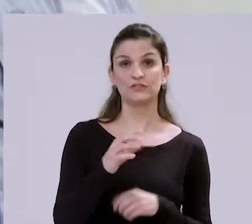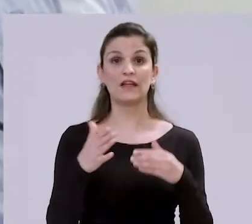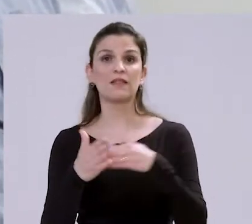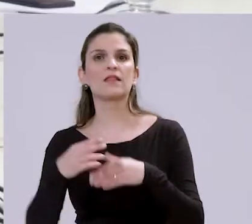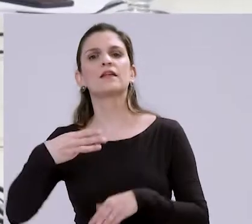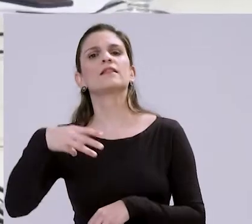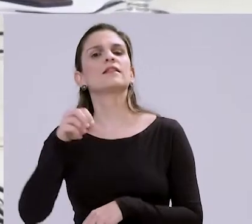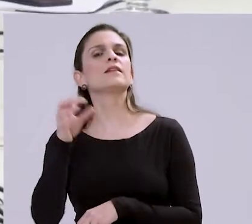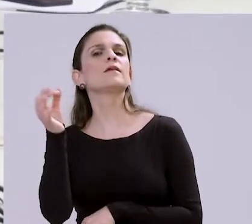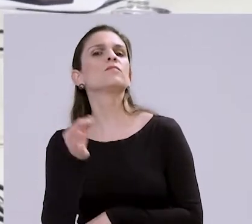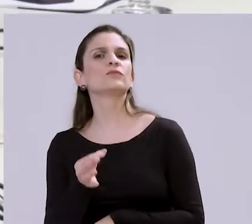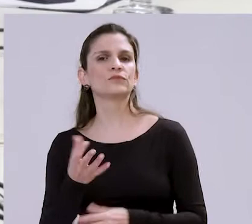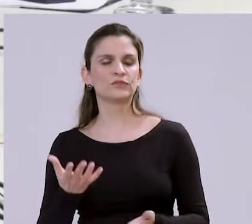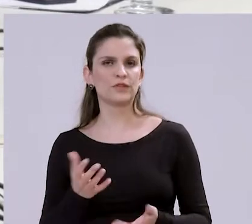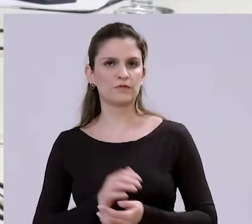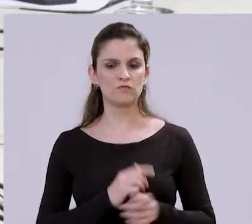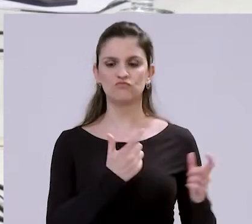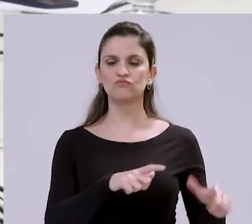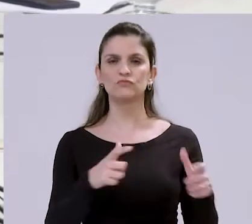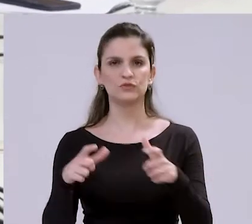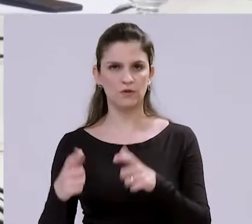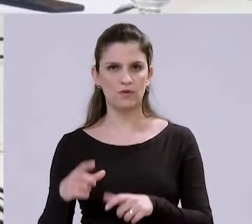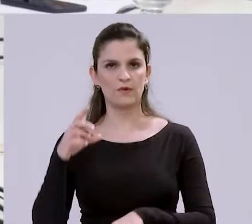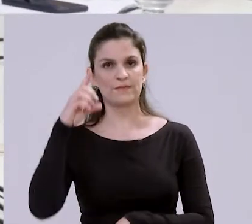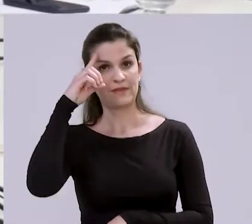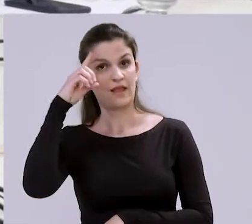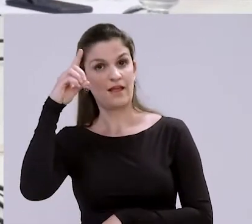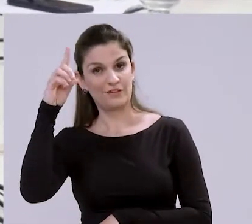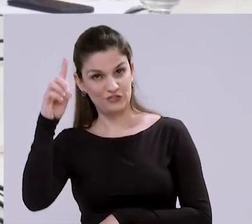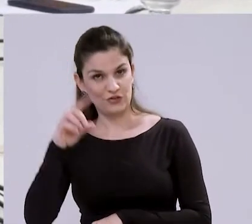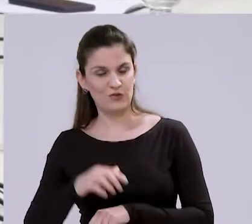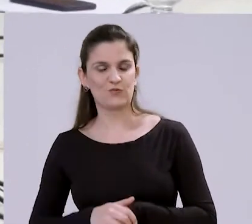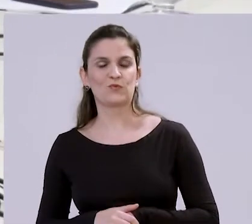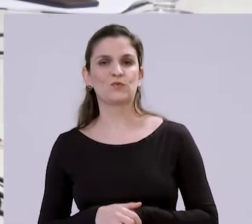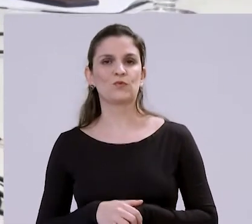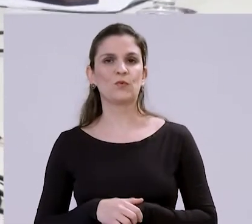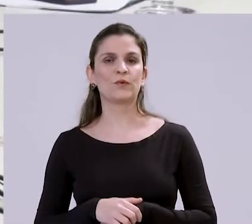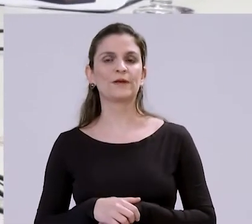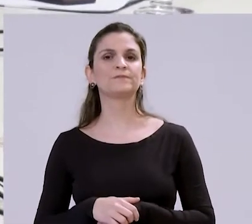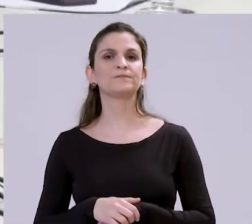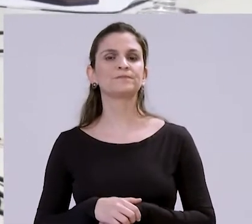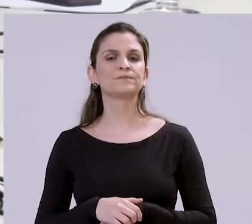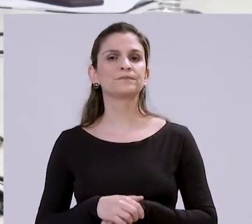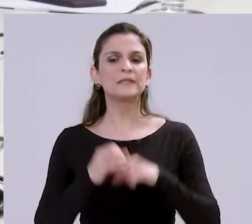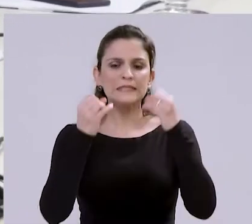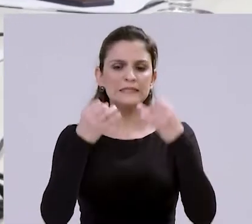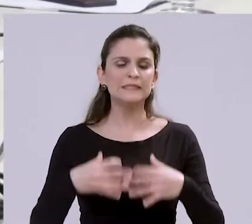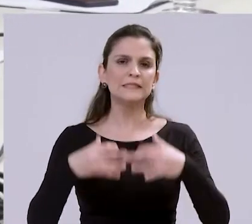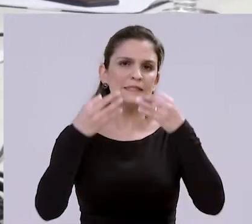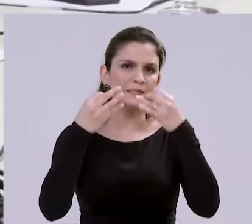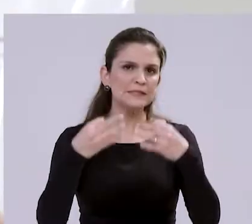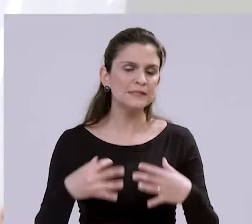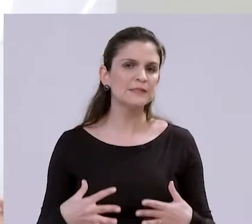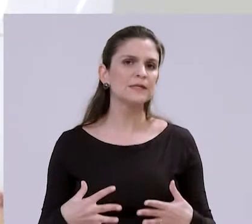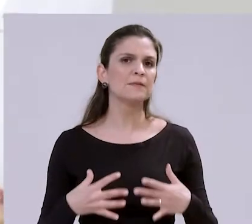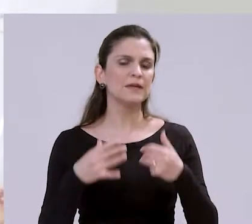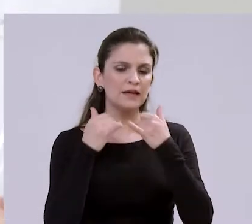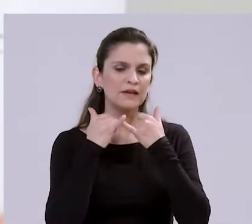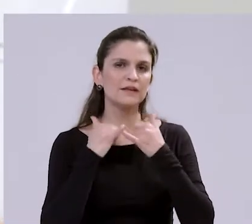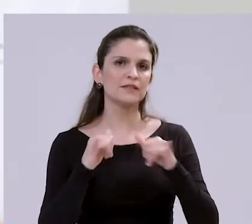% conforme a zona ambiental. A diretora-presidente da Agência Municipal de Meio Ambiente e Planejamento Urbano